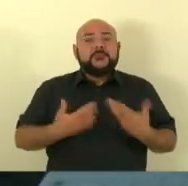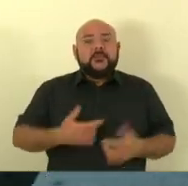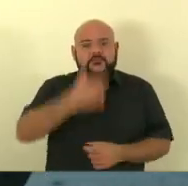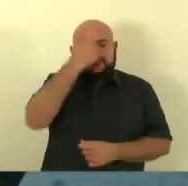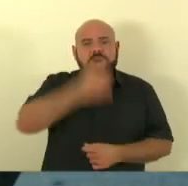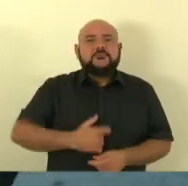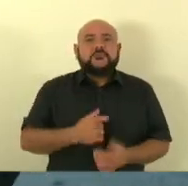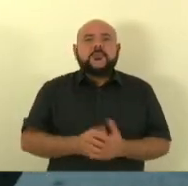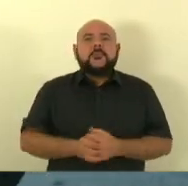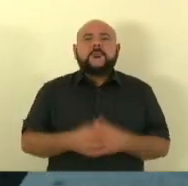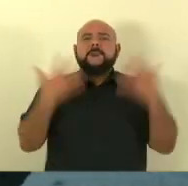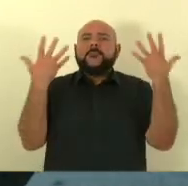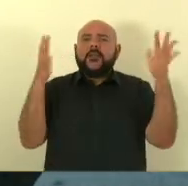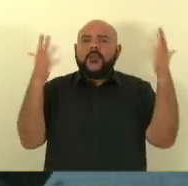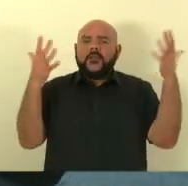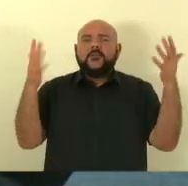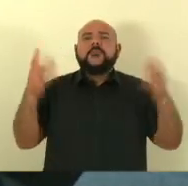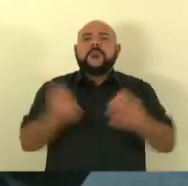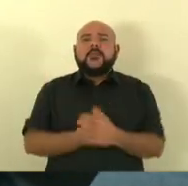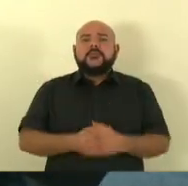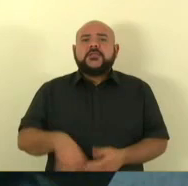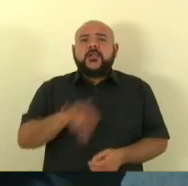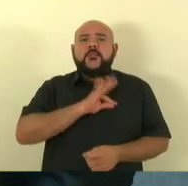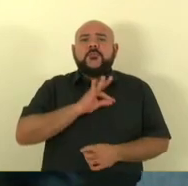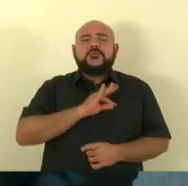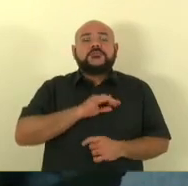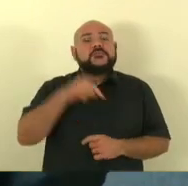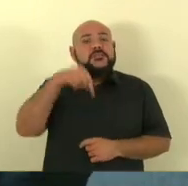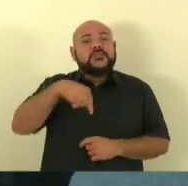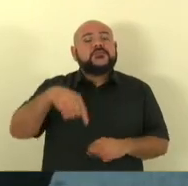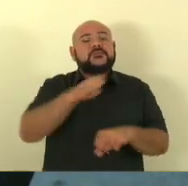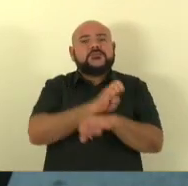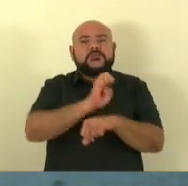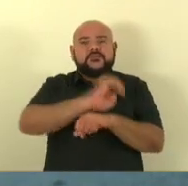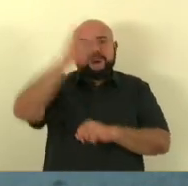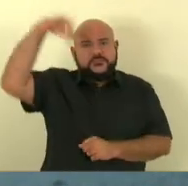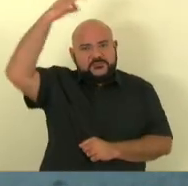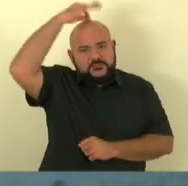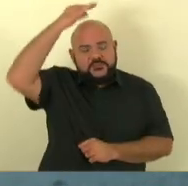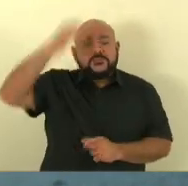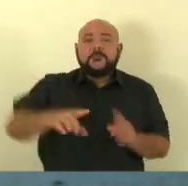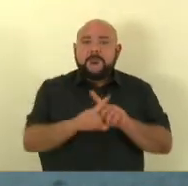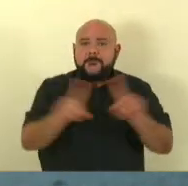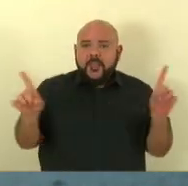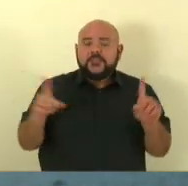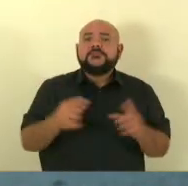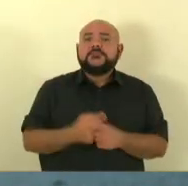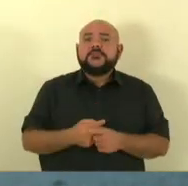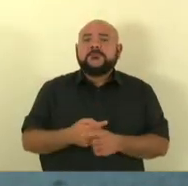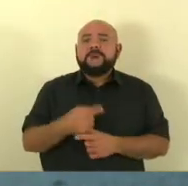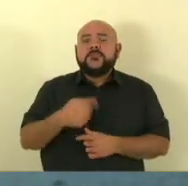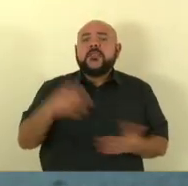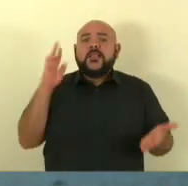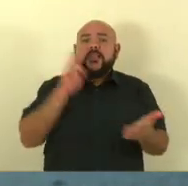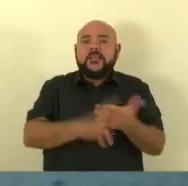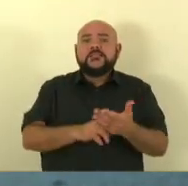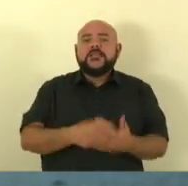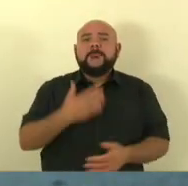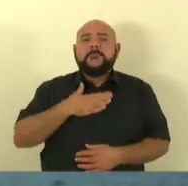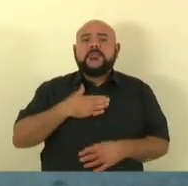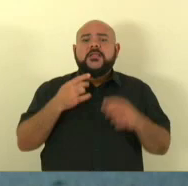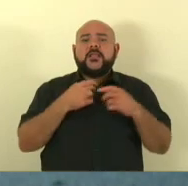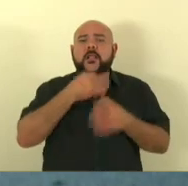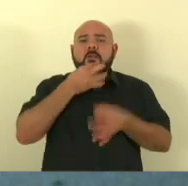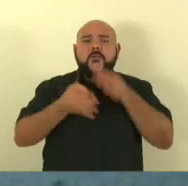parabéns à Guarda Municipal todas as eras do Espírito Santo mas fica a minha nota de repúdio aqui capitão sustentação para fortalecer a sua